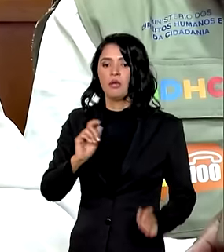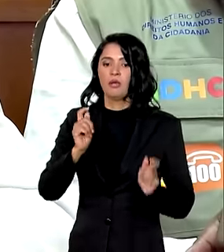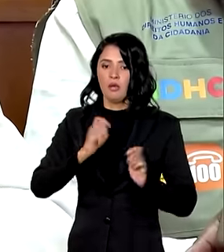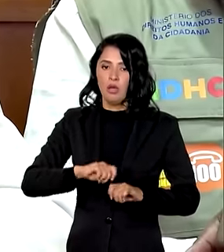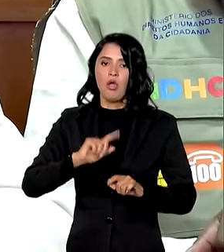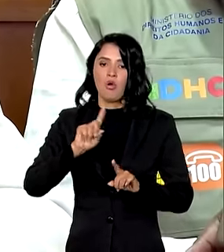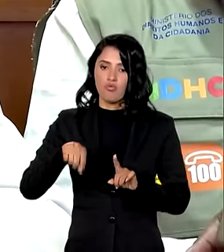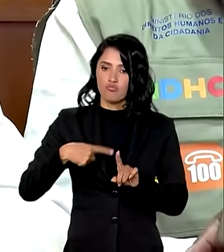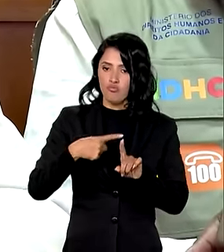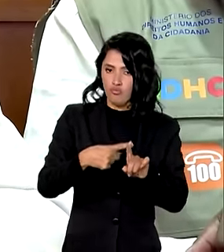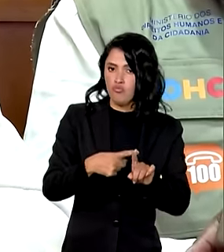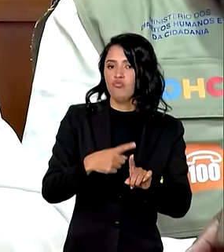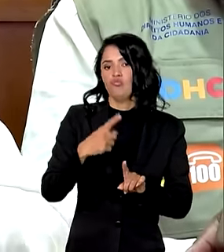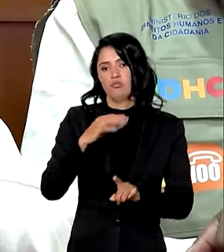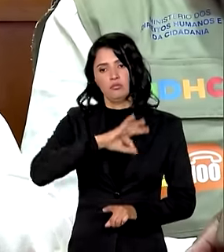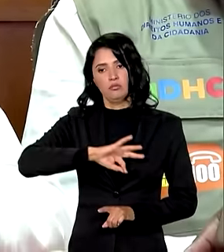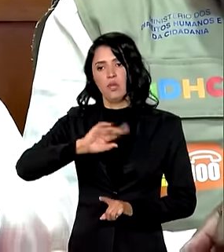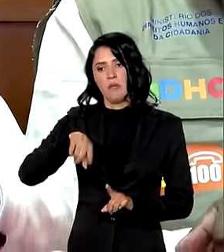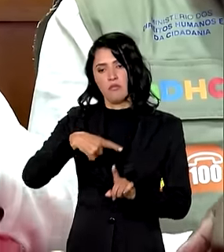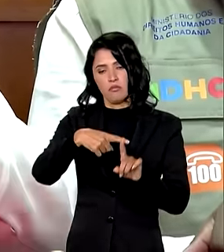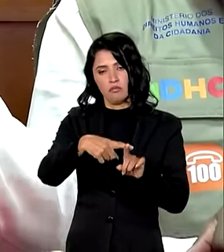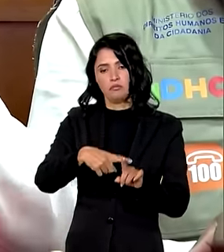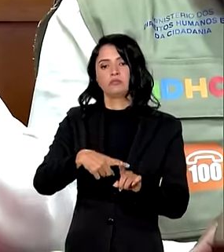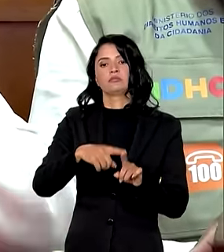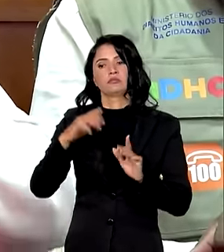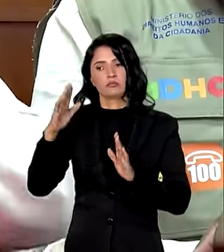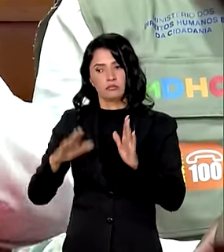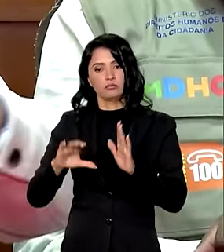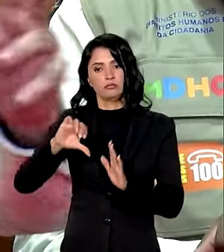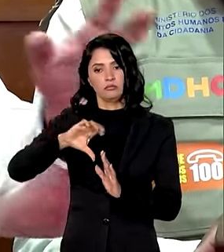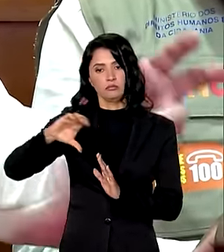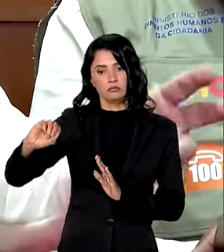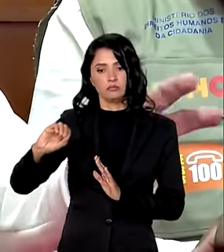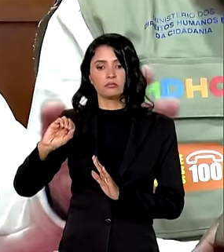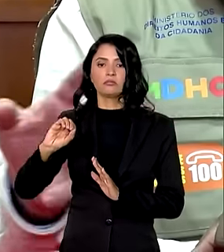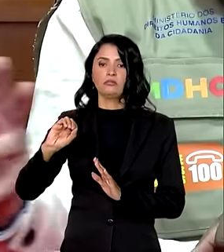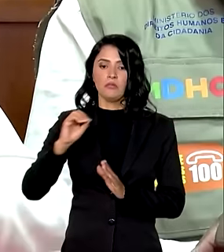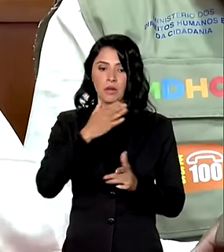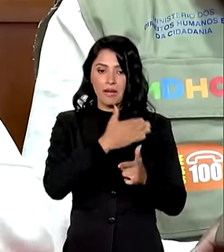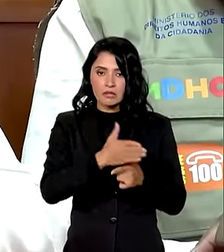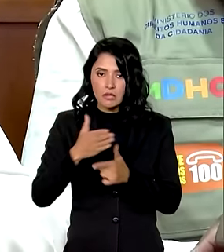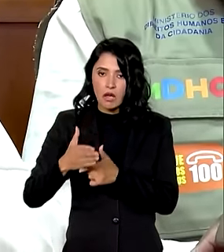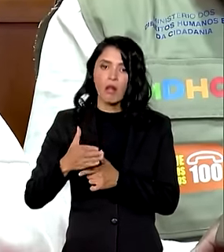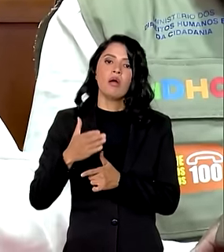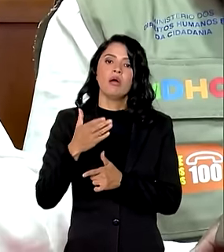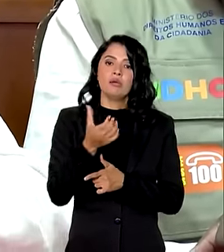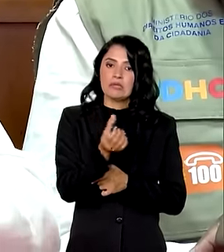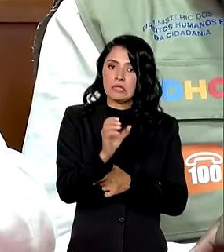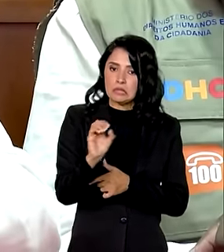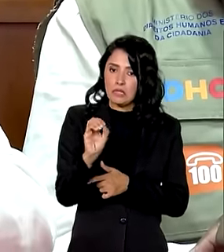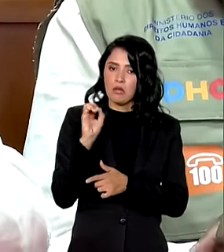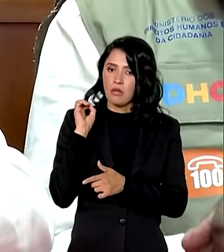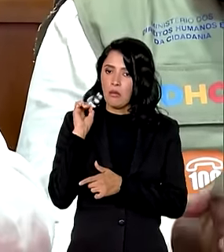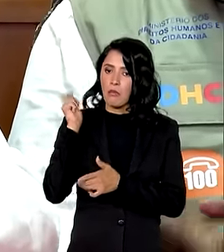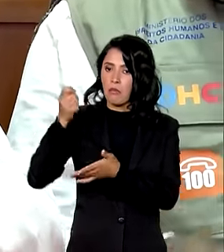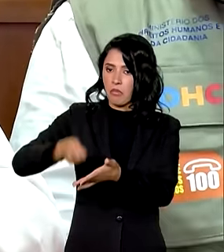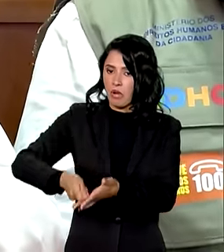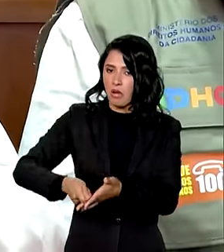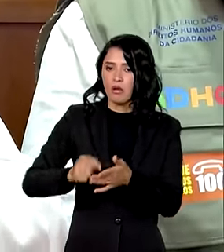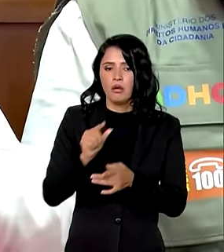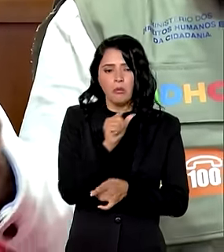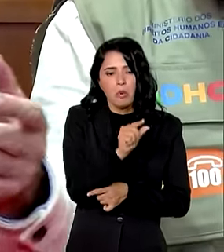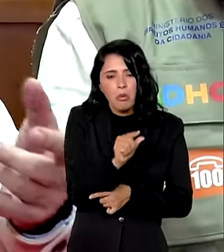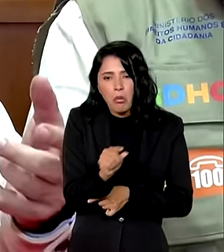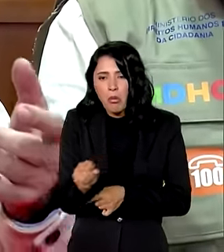mínimo a mais com 90 dias de carência e pague em 60 parcelas praticamente um valor muito